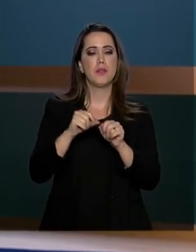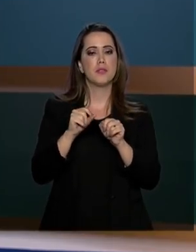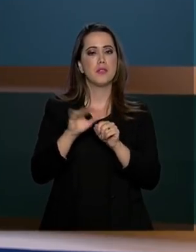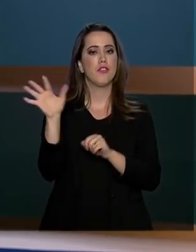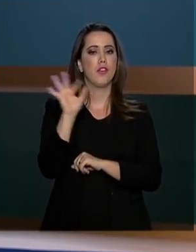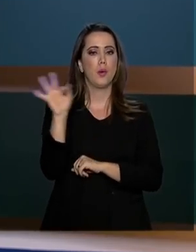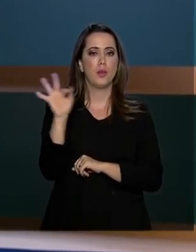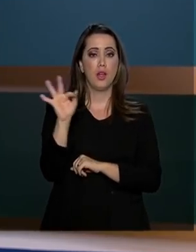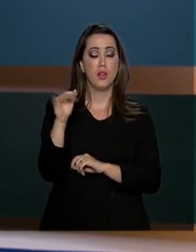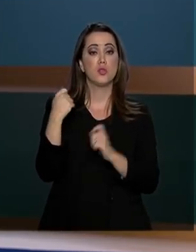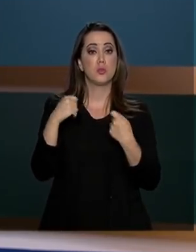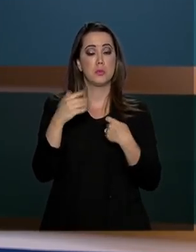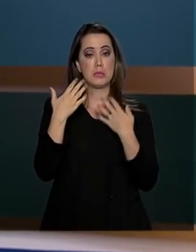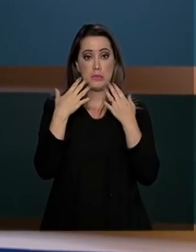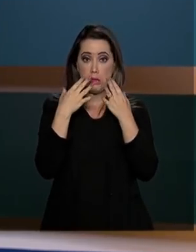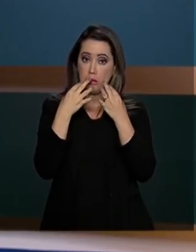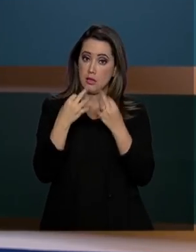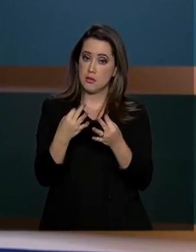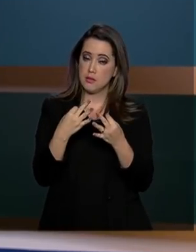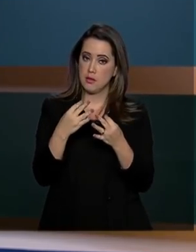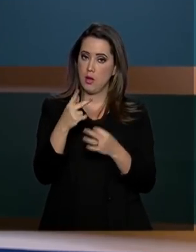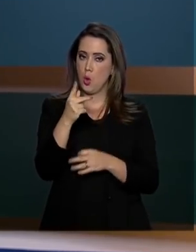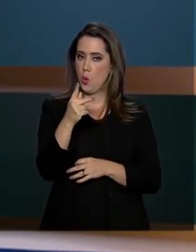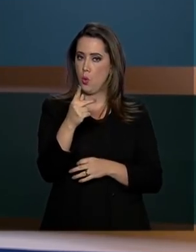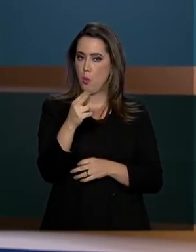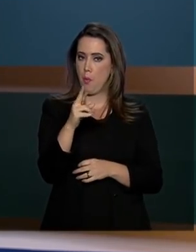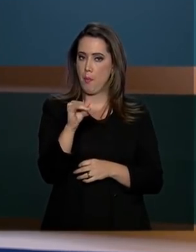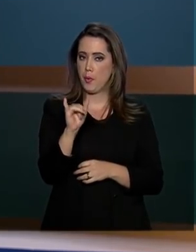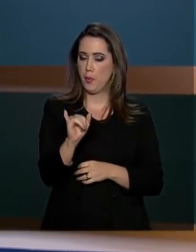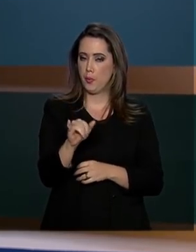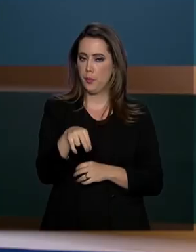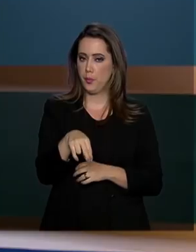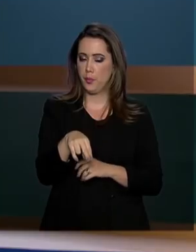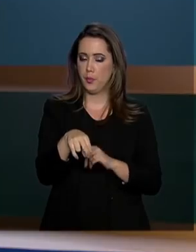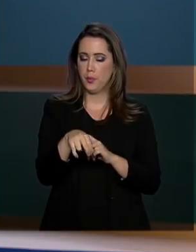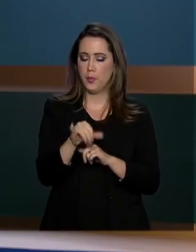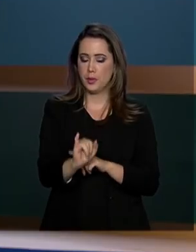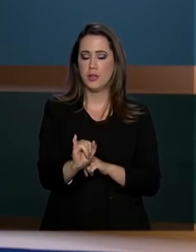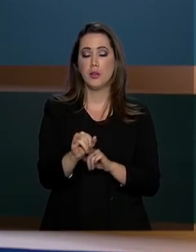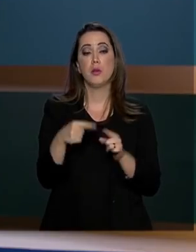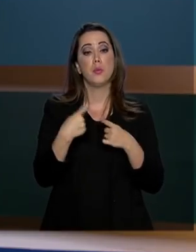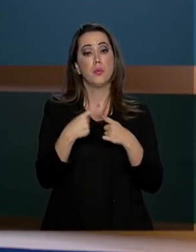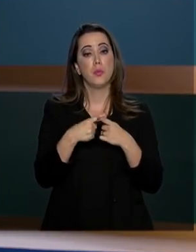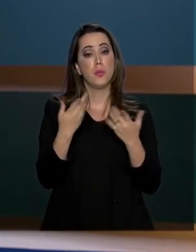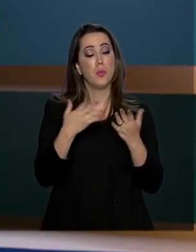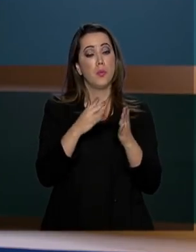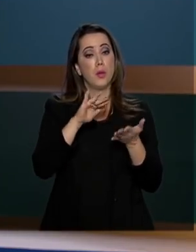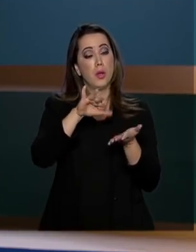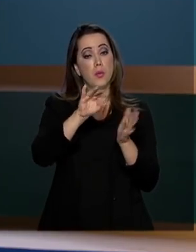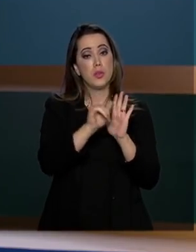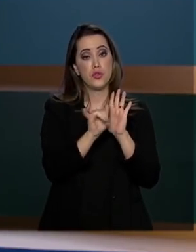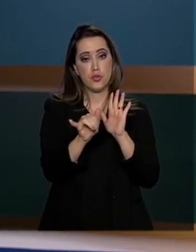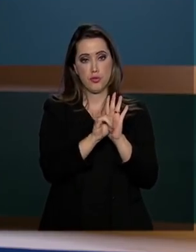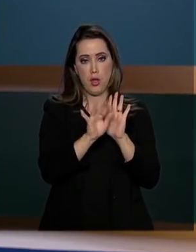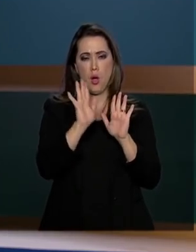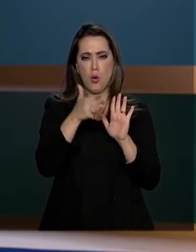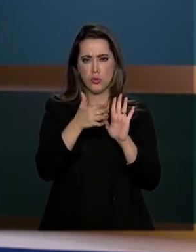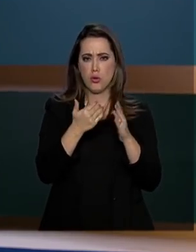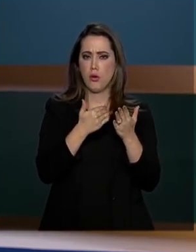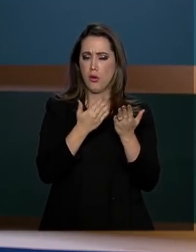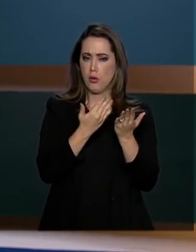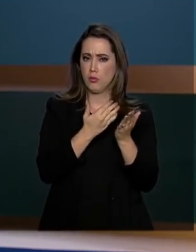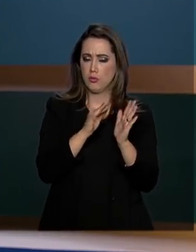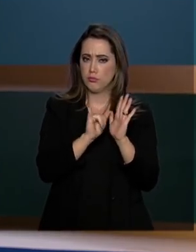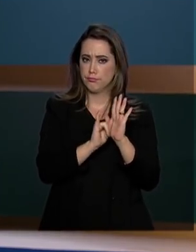do ProUni, o programa Universidade para Todos. O Ministério da Educação publicou hoje o edital referente ao processo seletivo